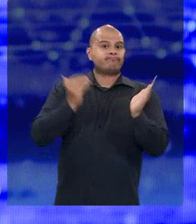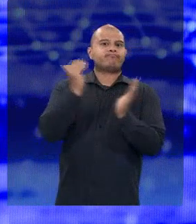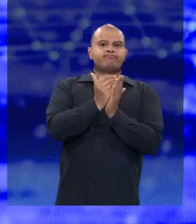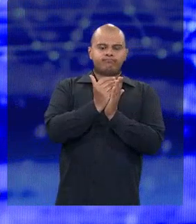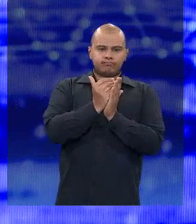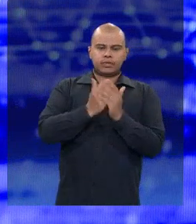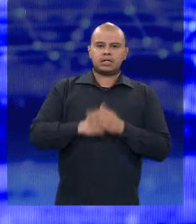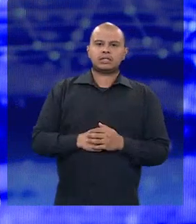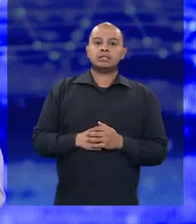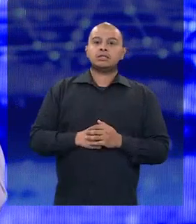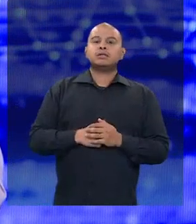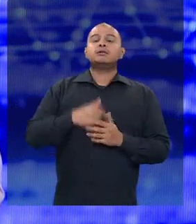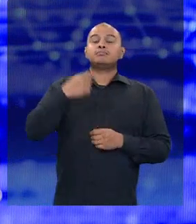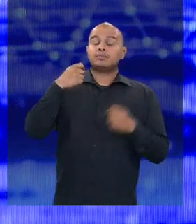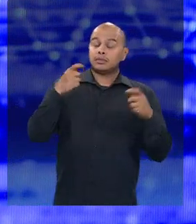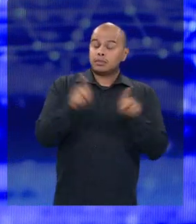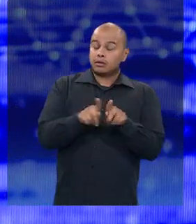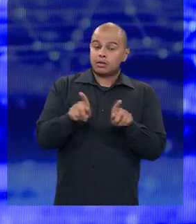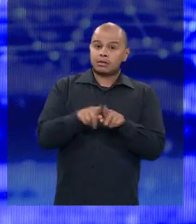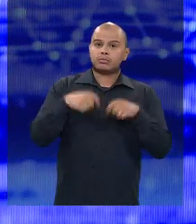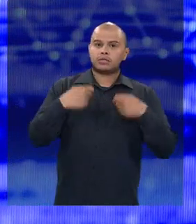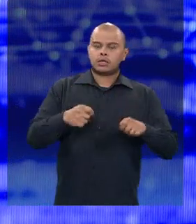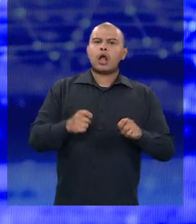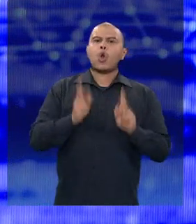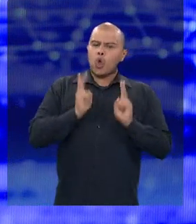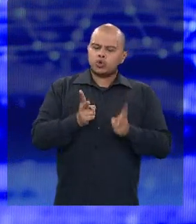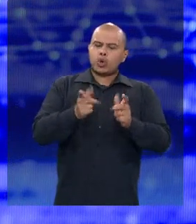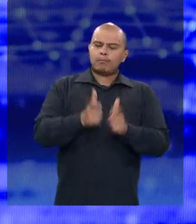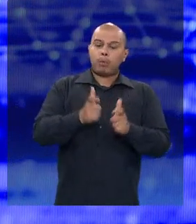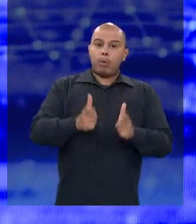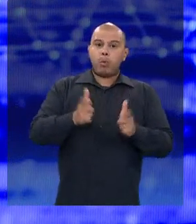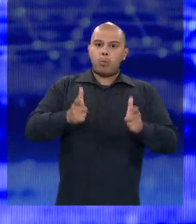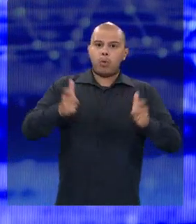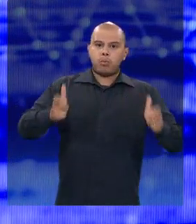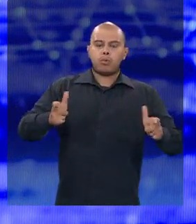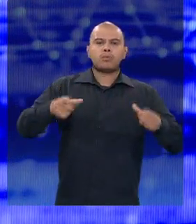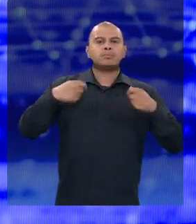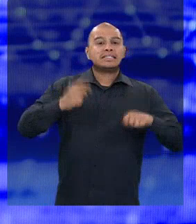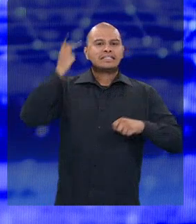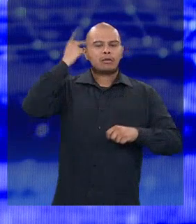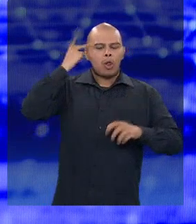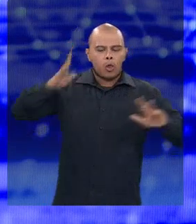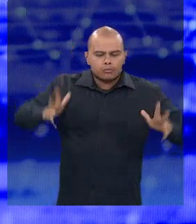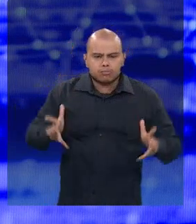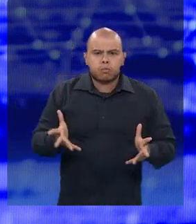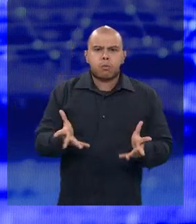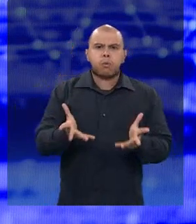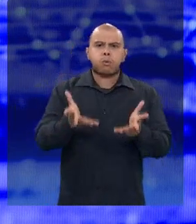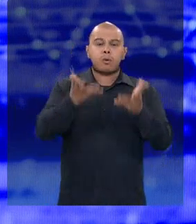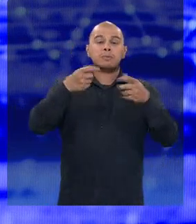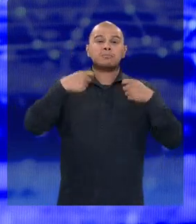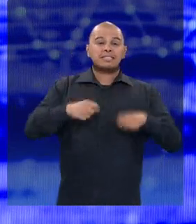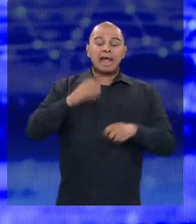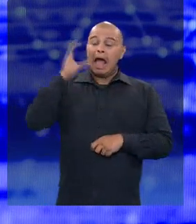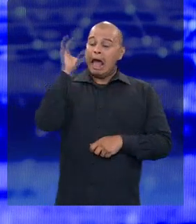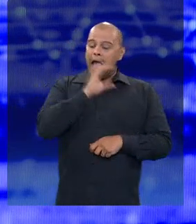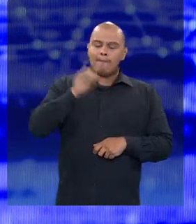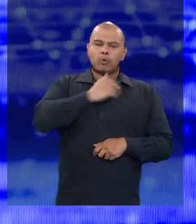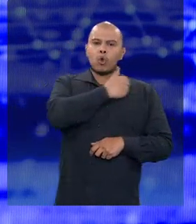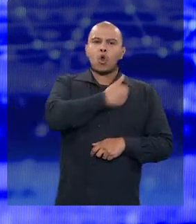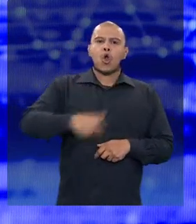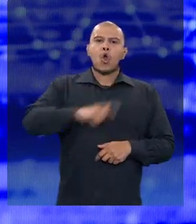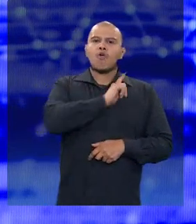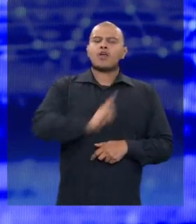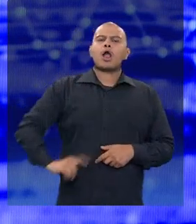continuar expandido, mas com mais rapidez. Porque São Paulo precisa de um novo lugar, gente. São Paulo precisa de um governador mais rápido. Expandir